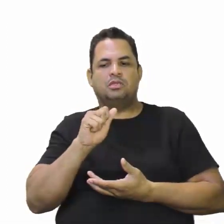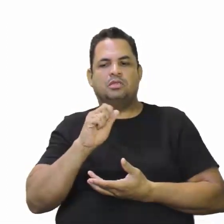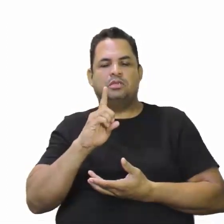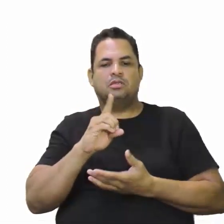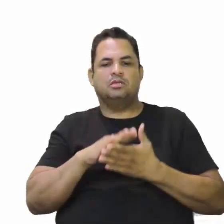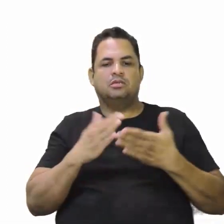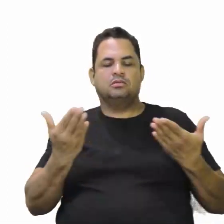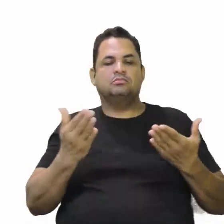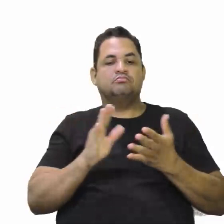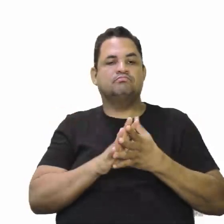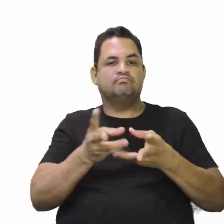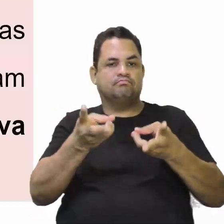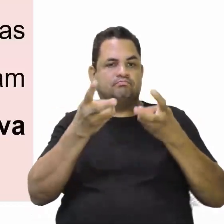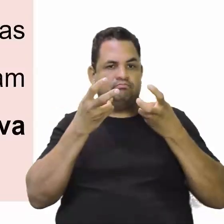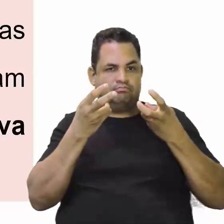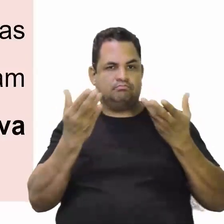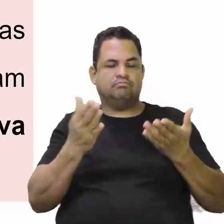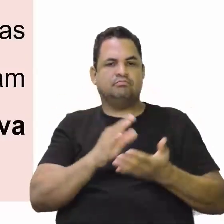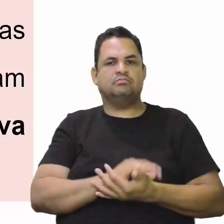Percebam vocês aí.